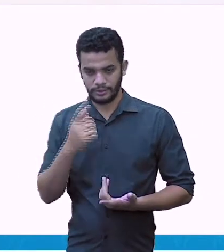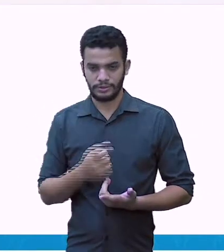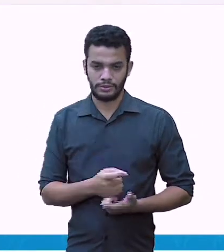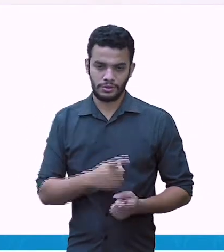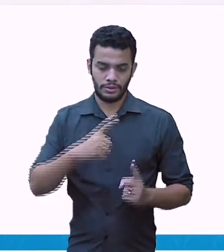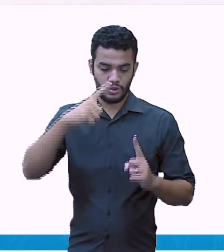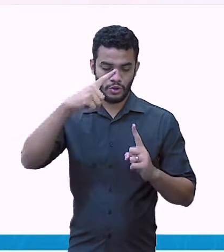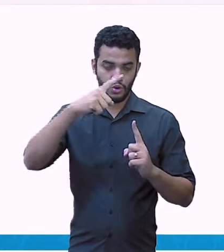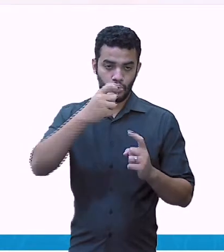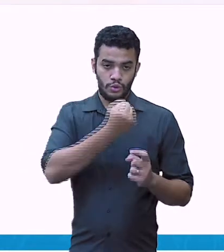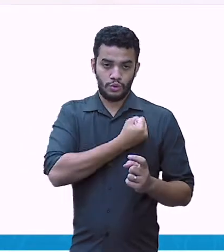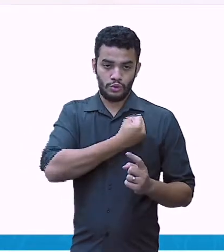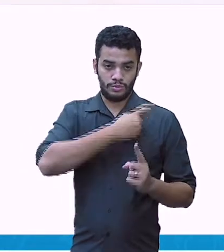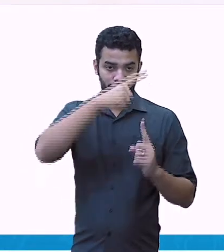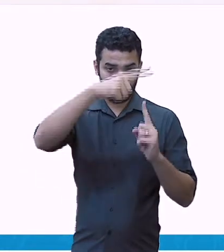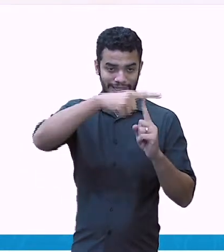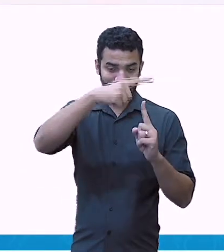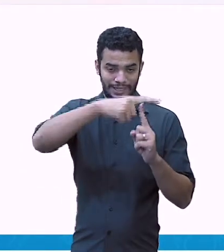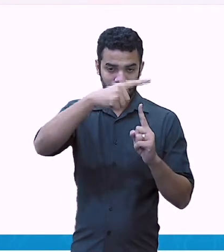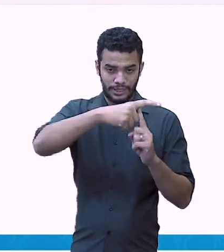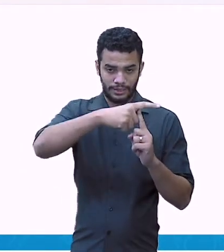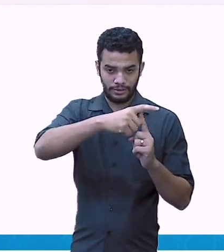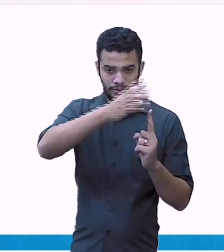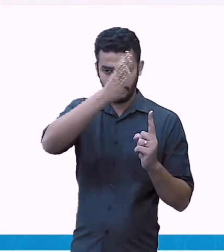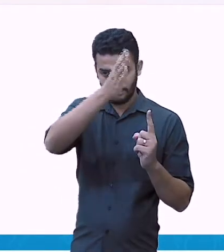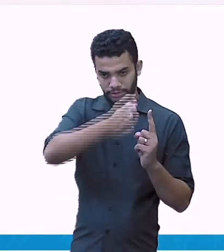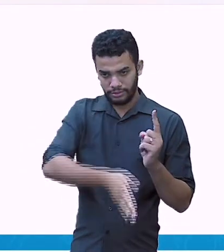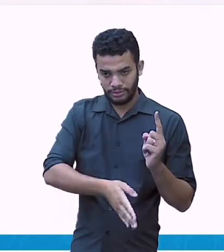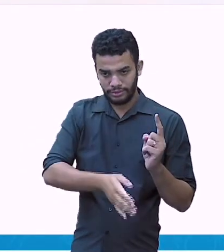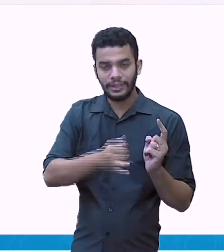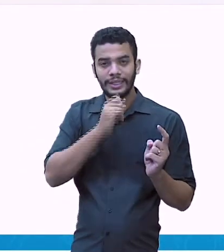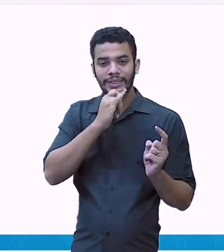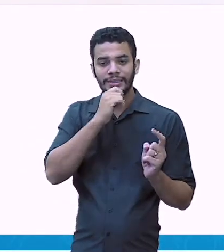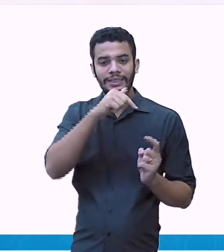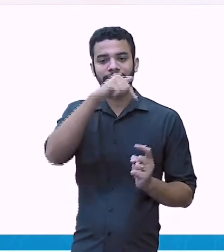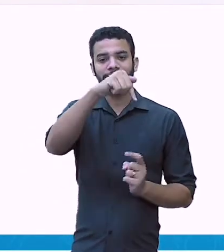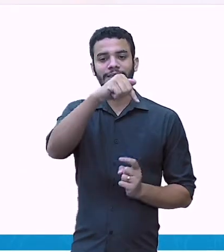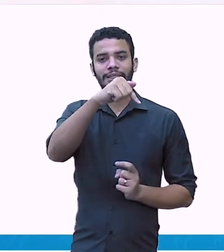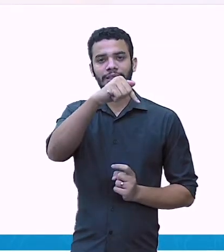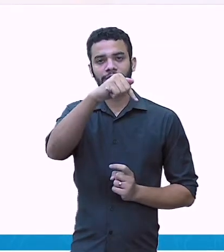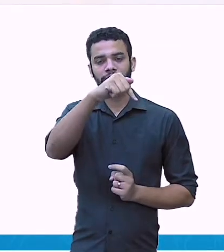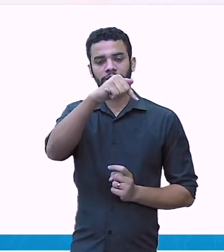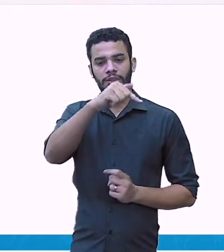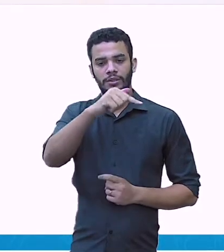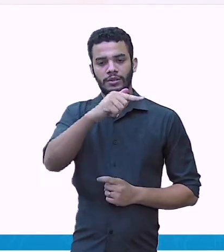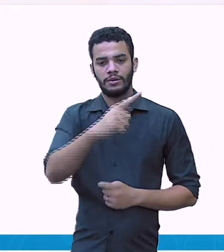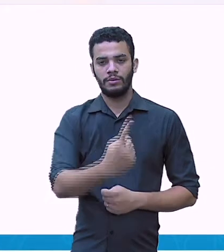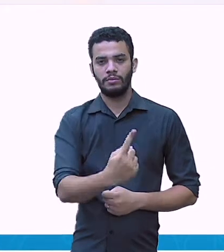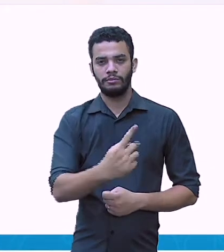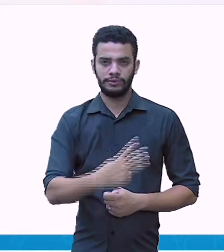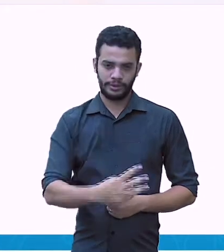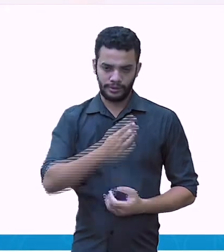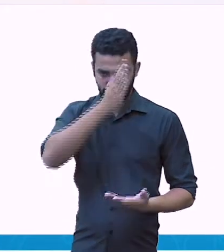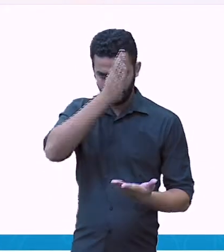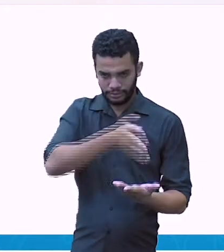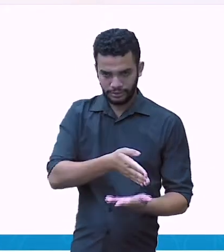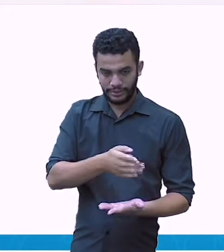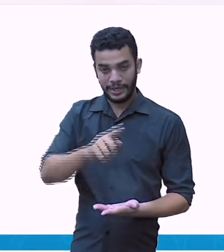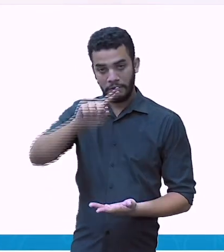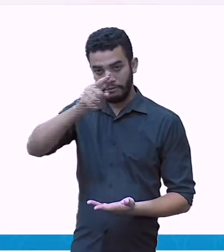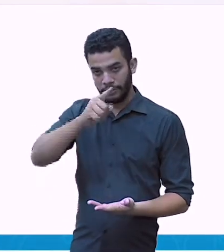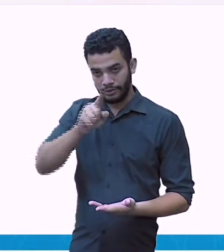Os décimos embaixo de décimos e os centésimos embaixo de centésimos. Agora, eu resolvo.